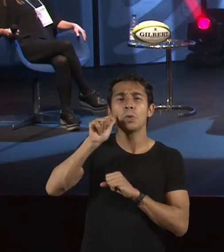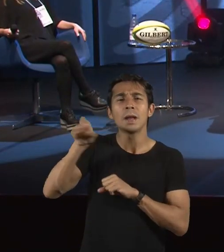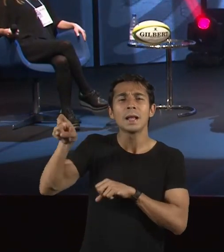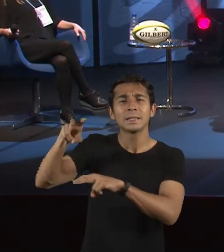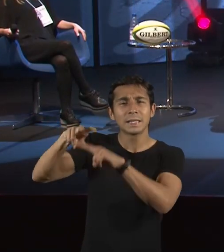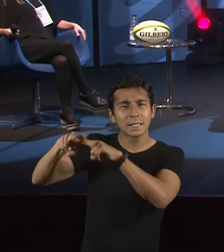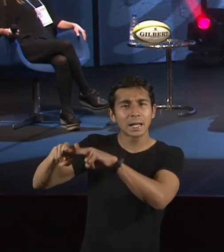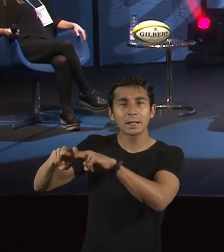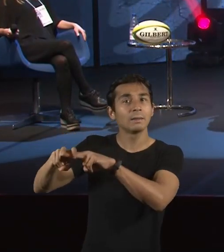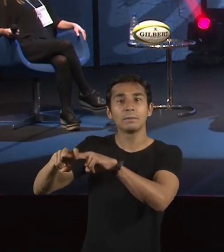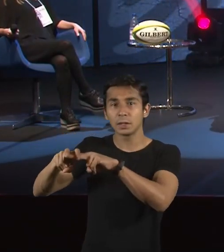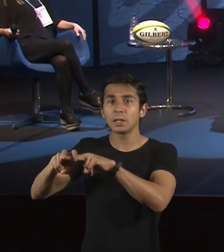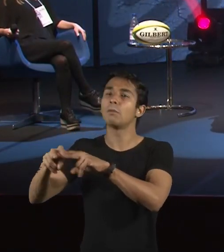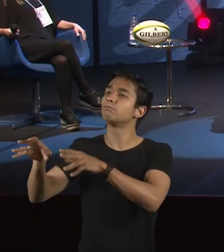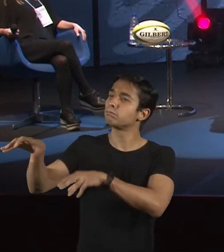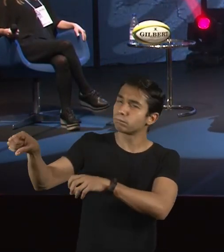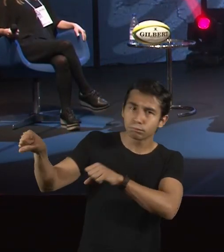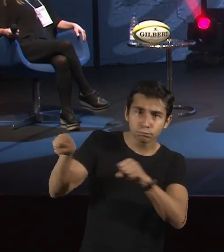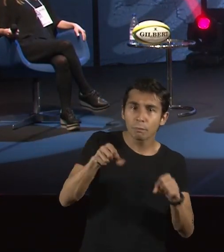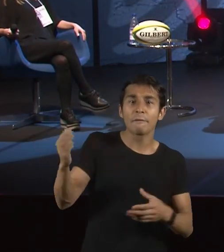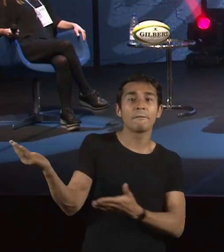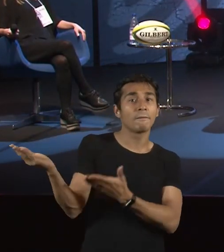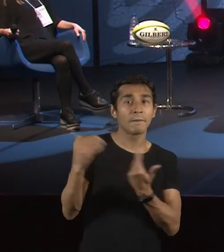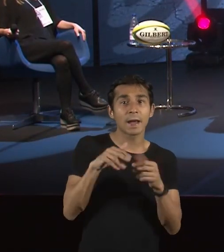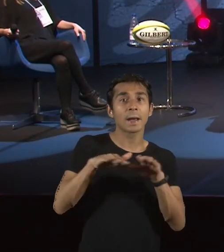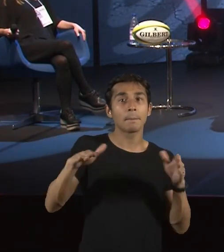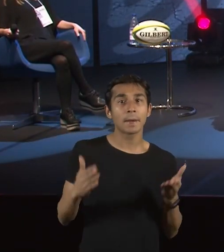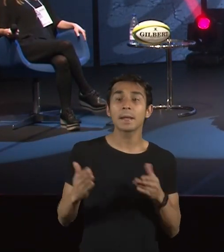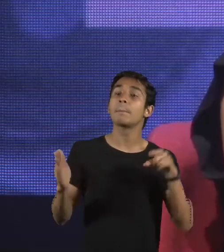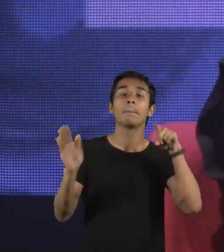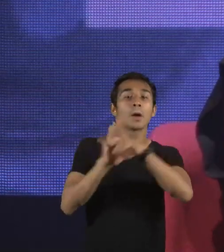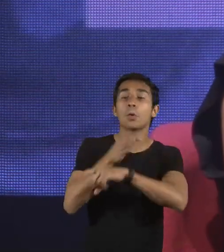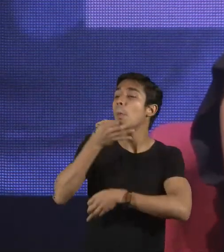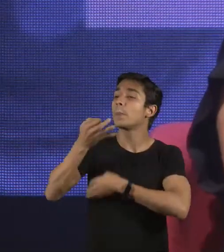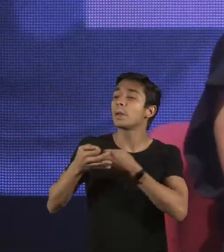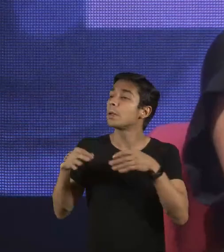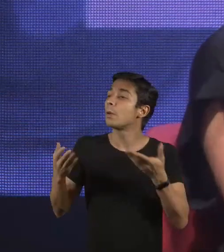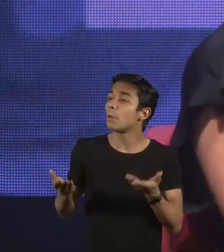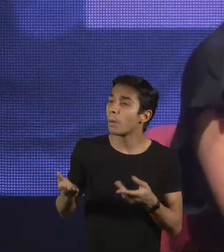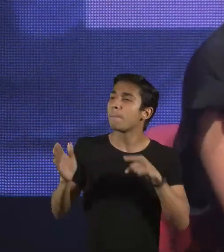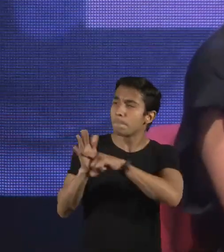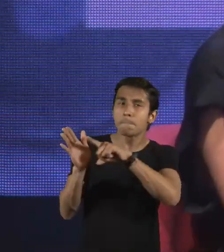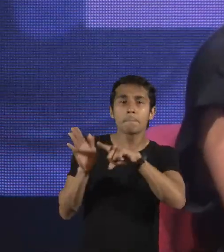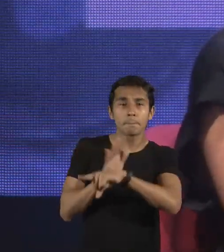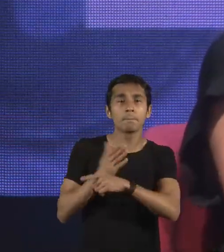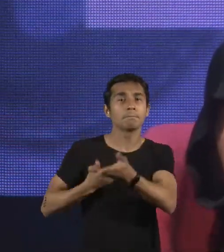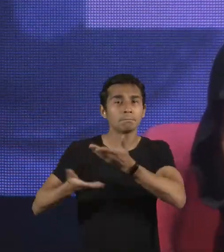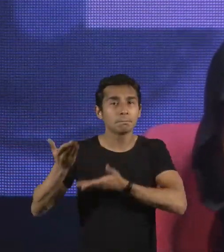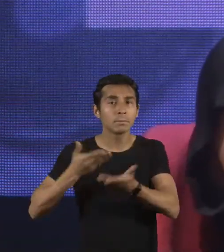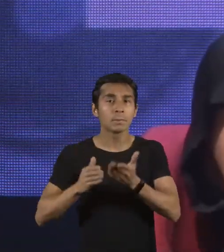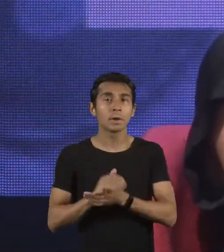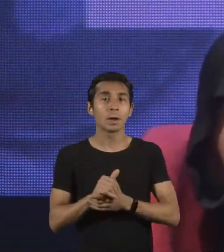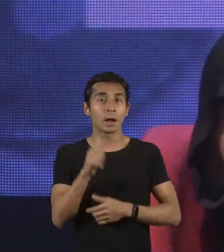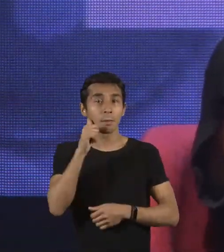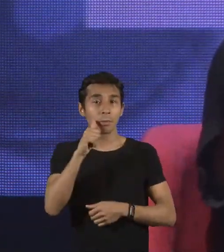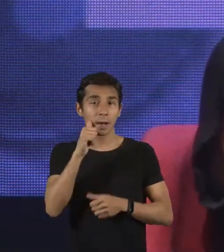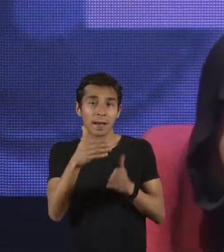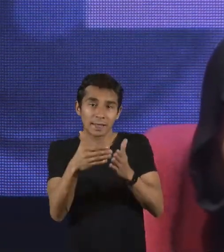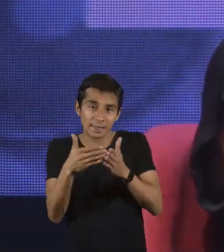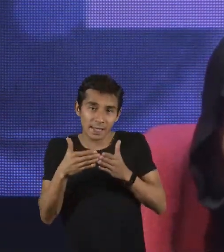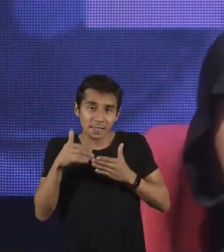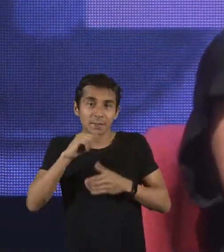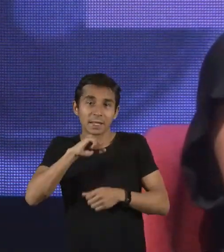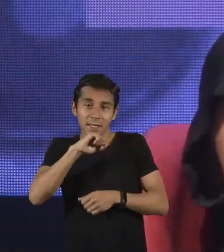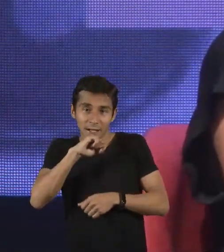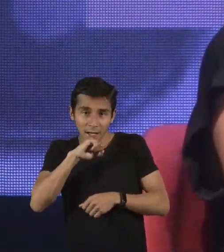puxa ela para a mesa, pergunta a opinião dela, você é uma menina voltando de licença de maternidade, chama ela para conversar e tomar um